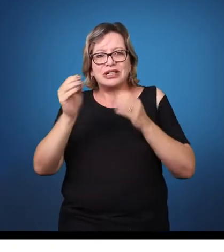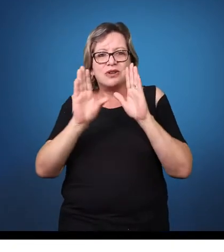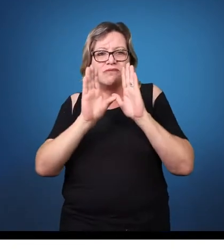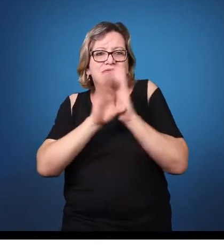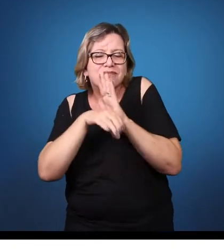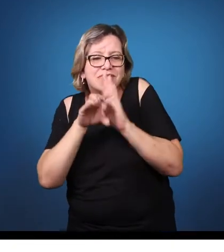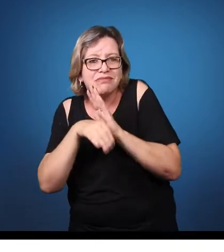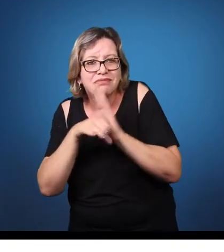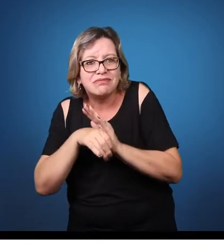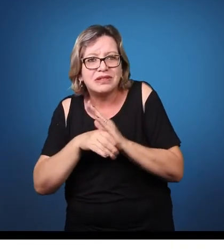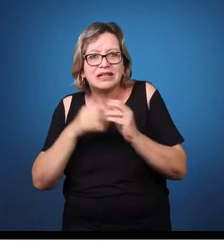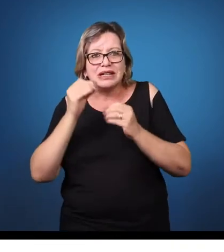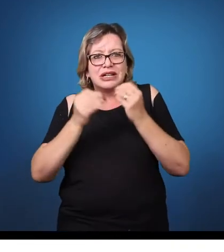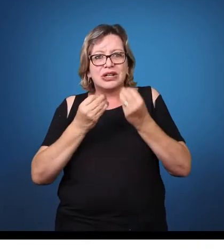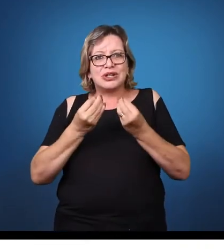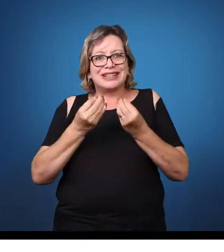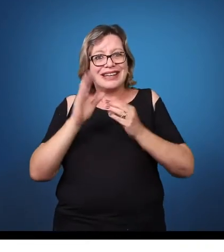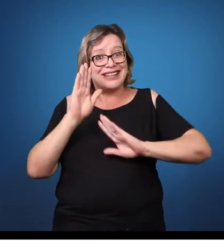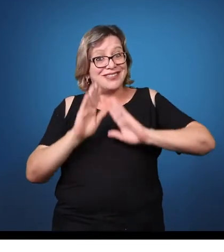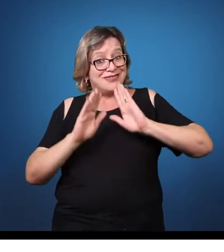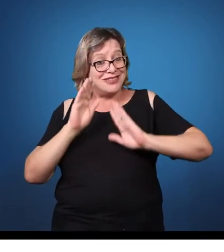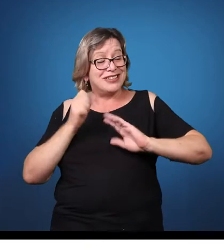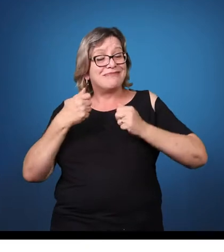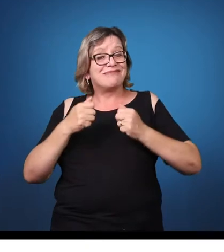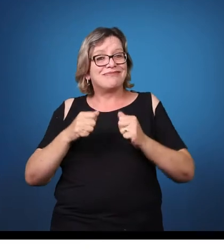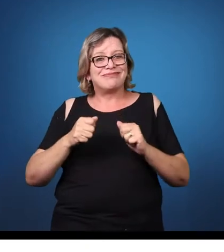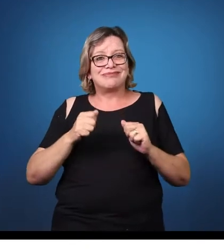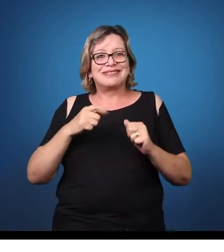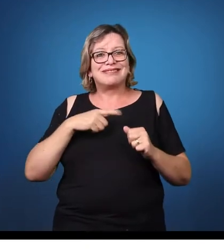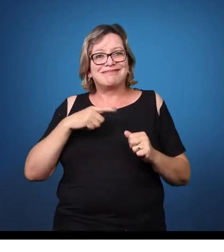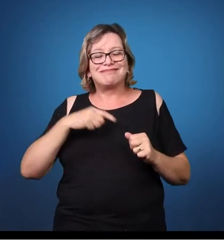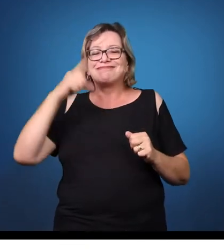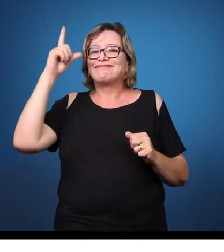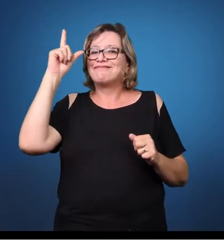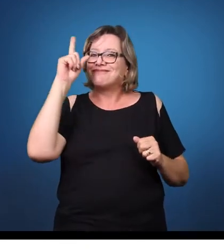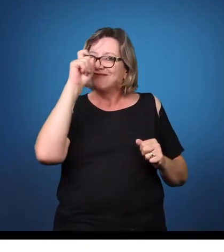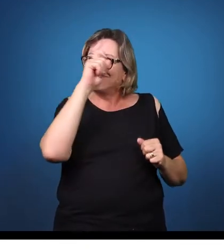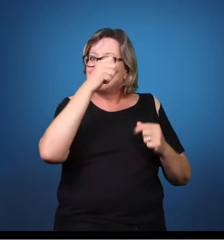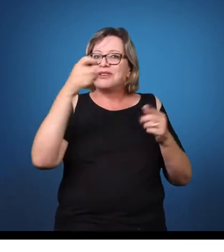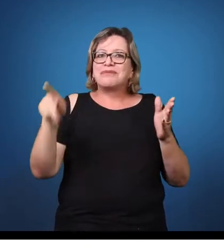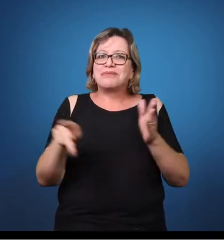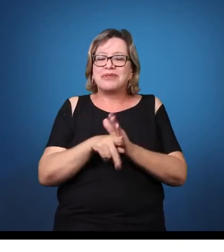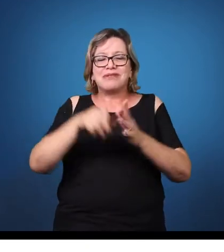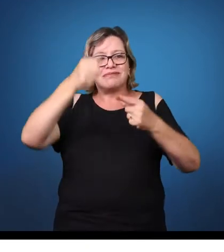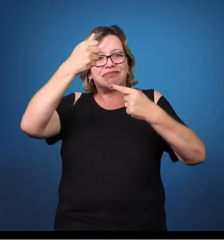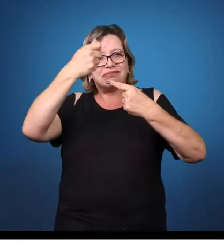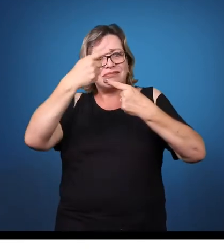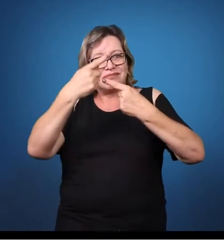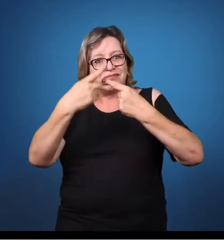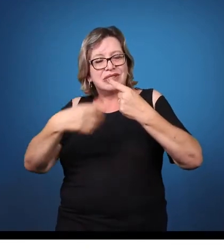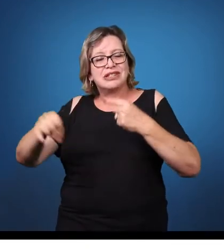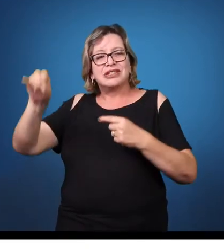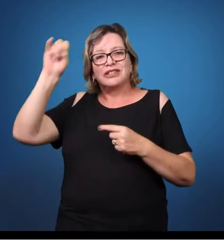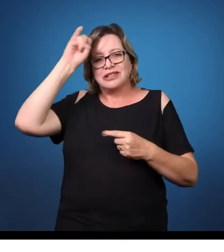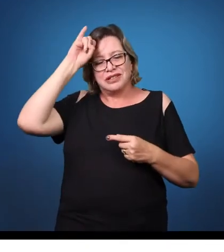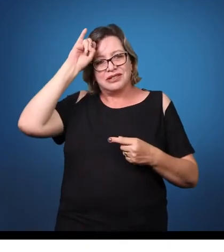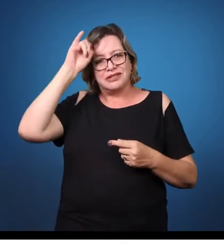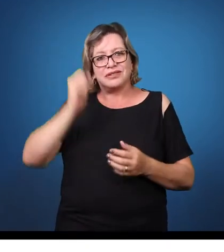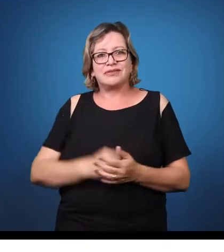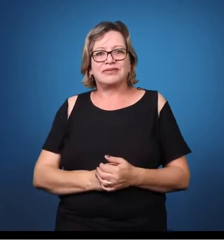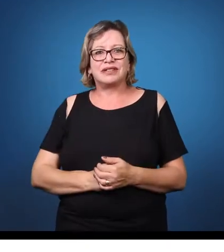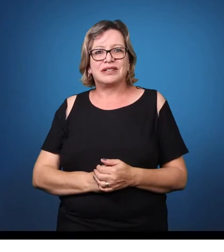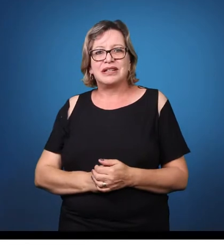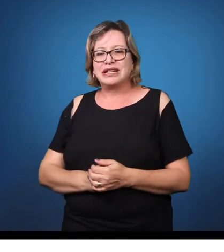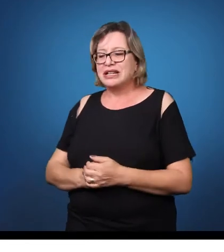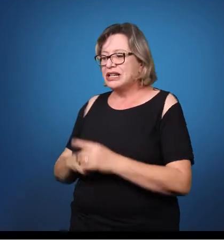o infantil até o ensino superior. E mencionou também essa questão da retenção desse conhecimento. Em todas as